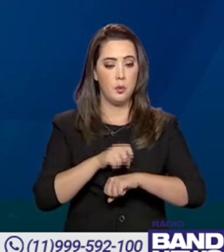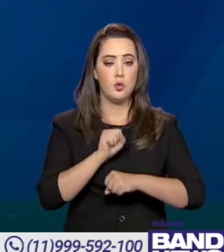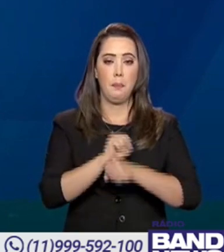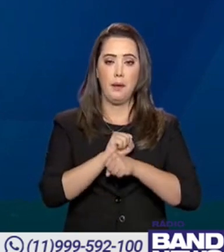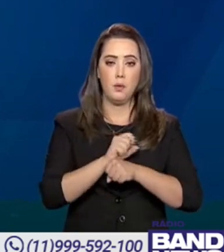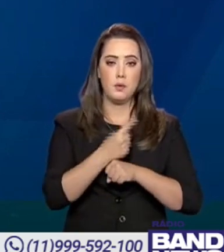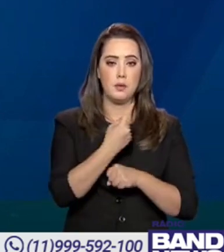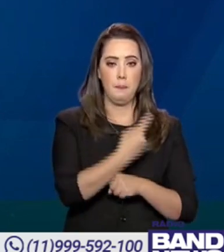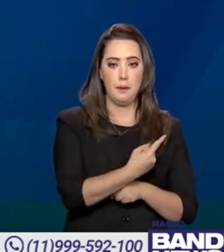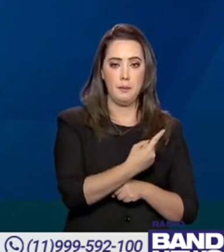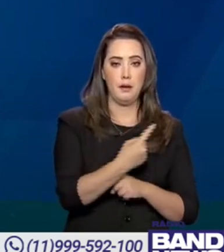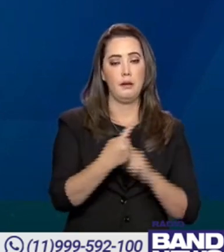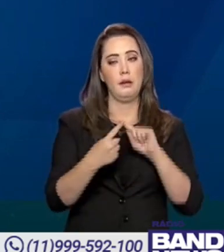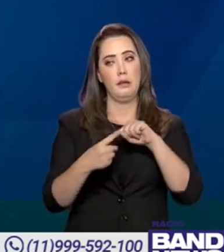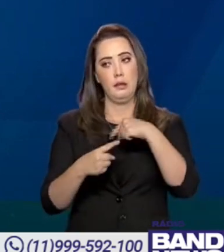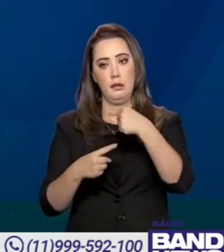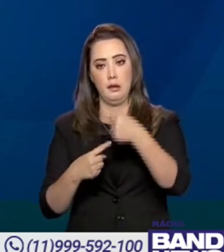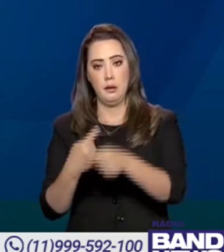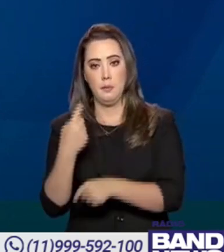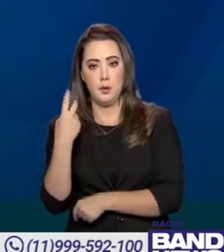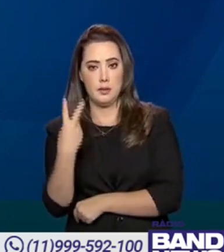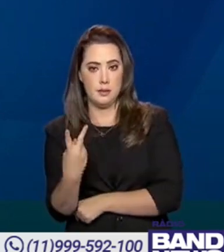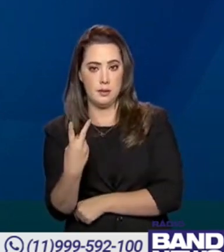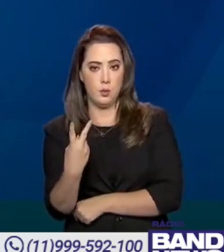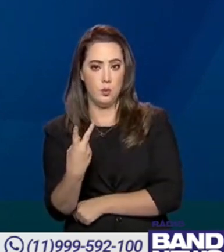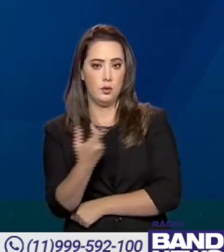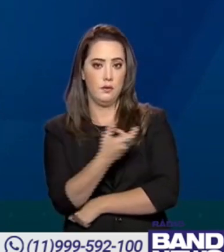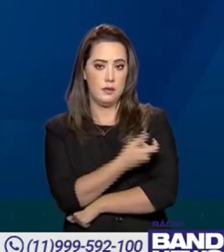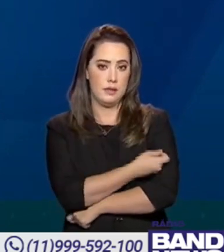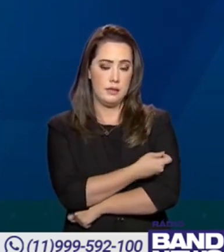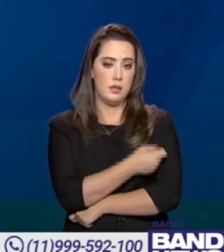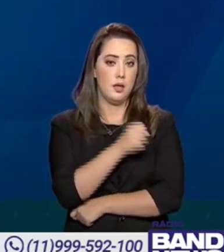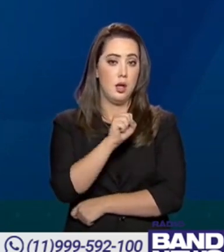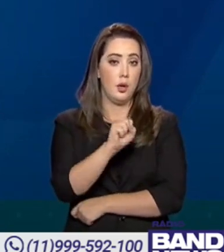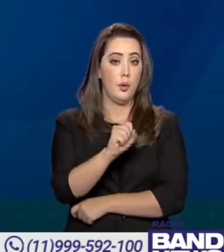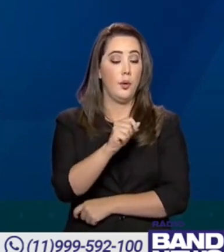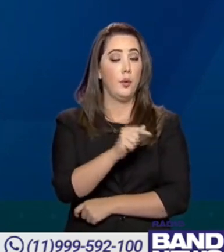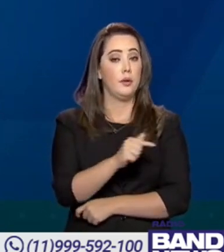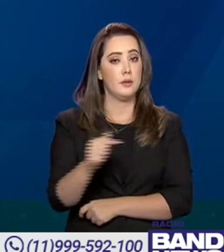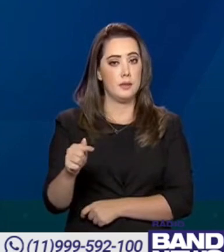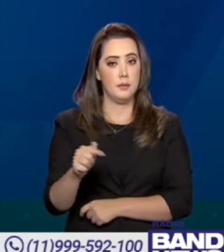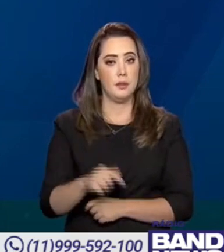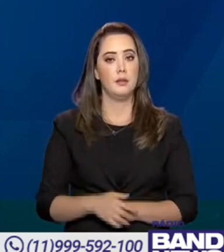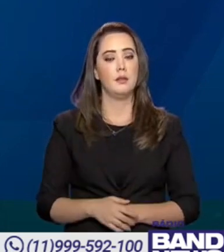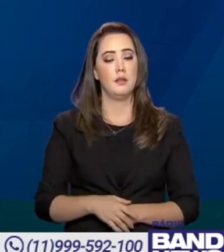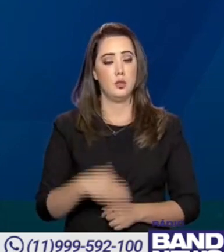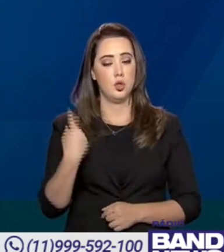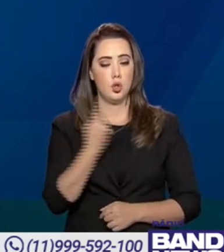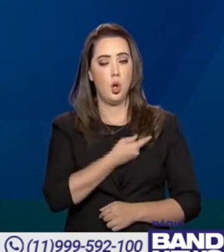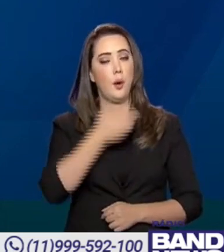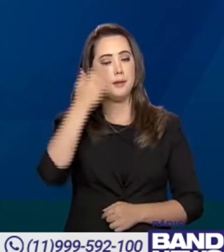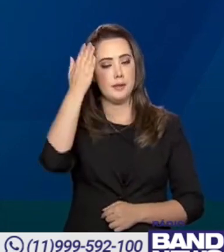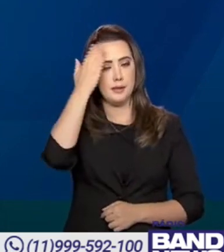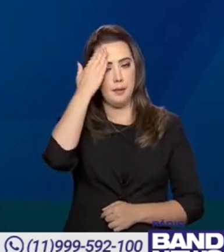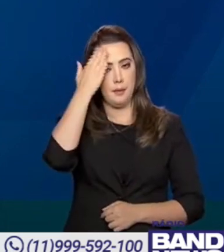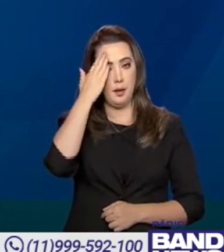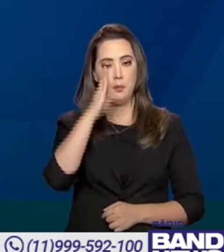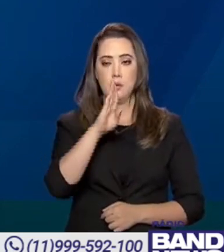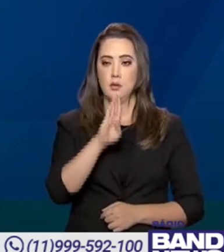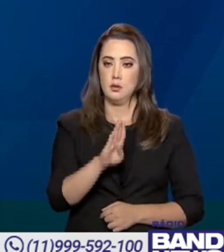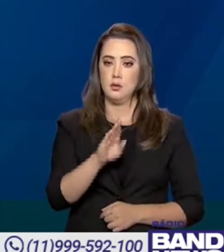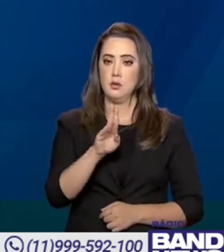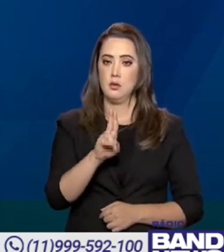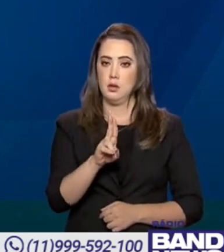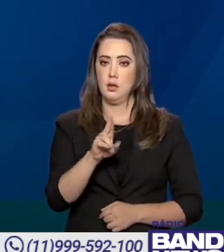colocar a obrigatoriedade do intervalo de oito semanas? Se na bula está três semanas. Todos sabem que os